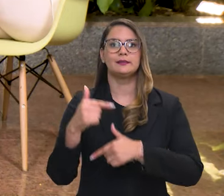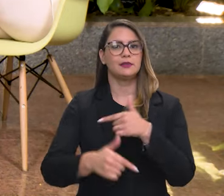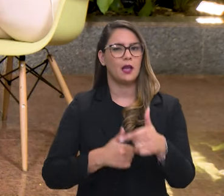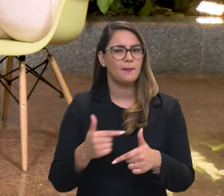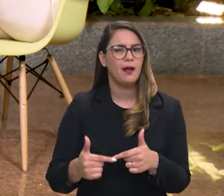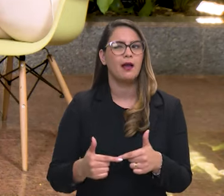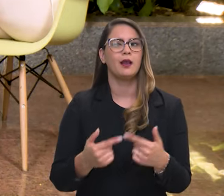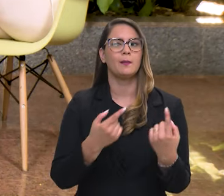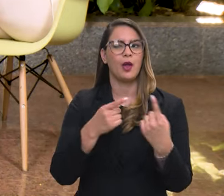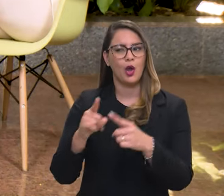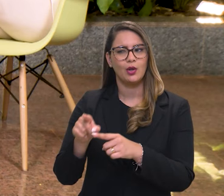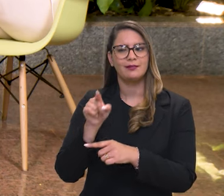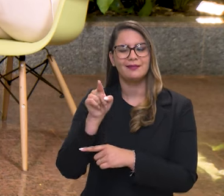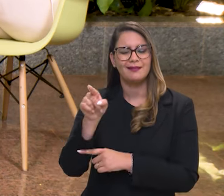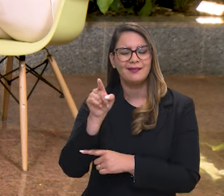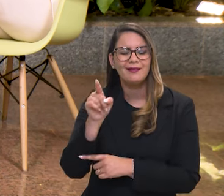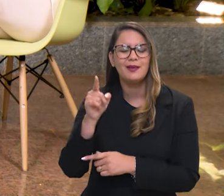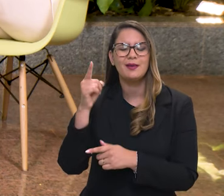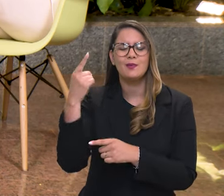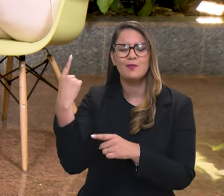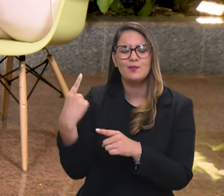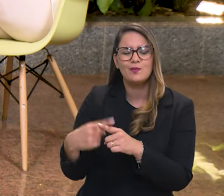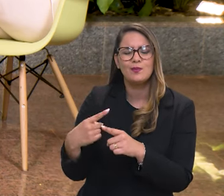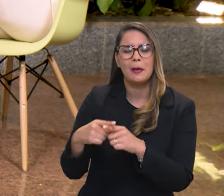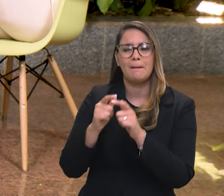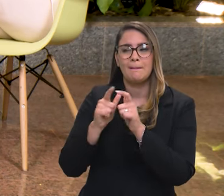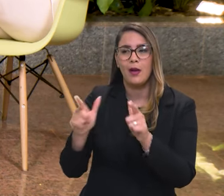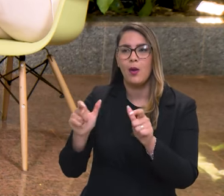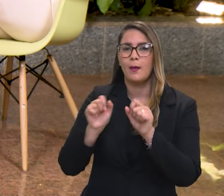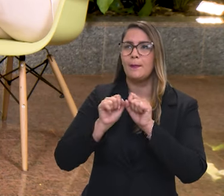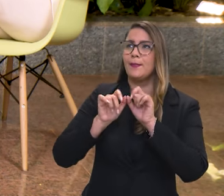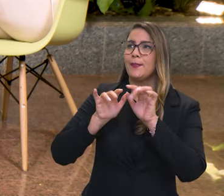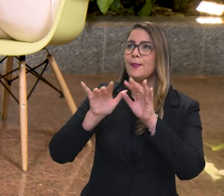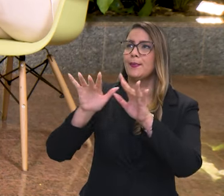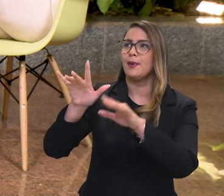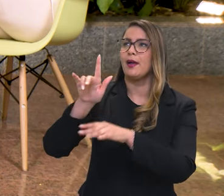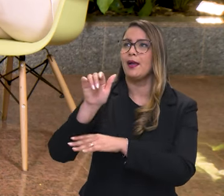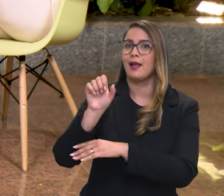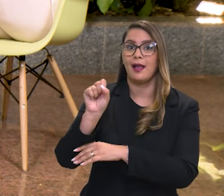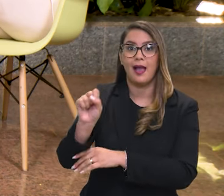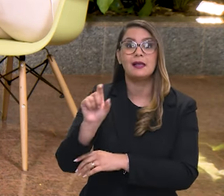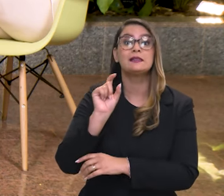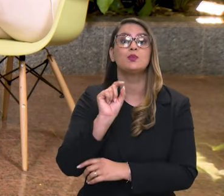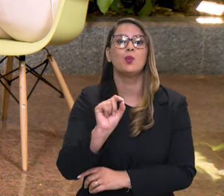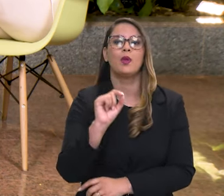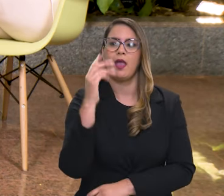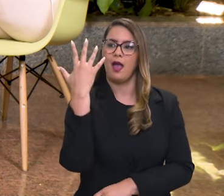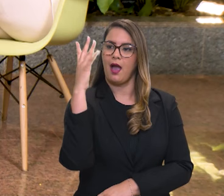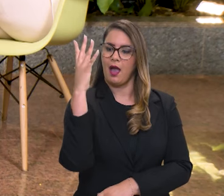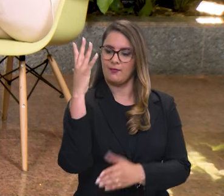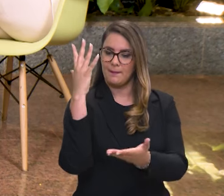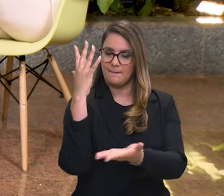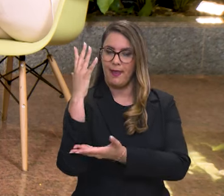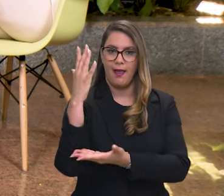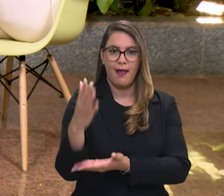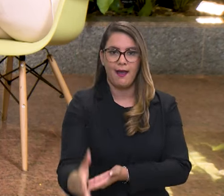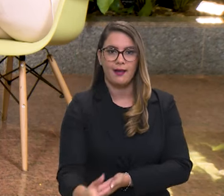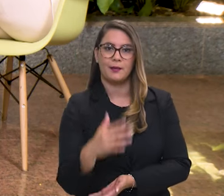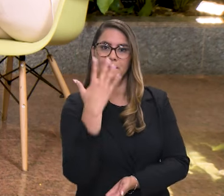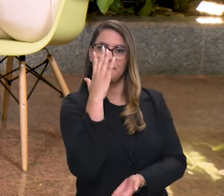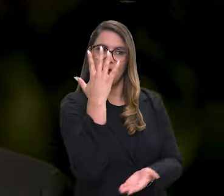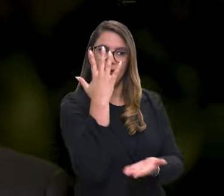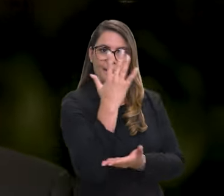trabalhando para combater aquela que é a causa das maiores emissões de gases, no caso do Brasil, que é desmatamento.